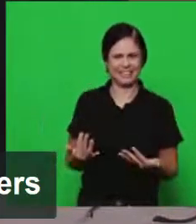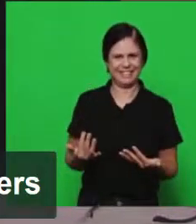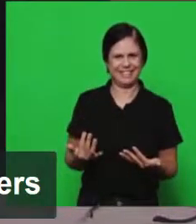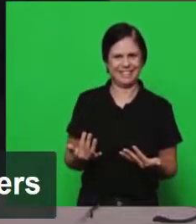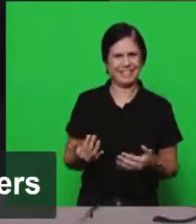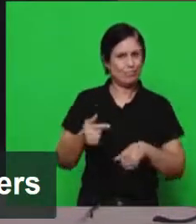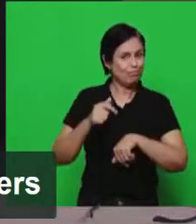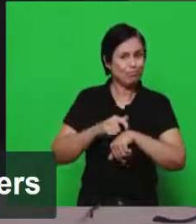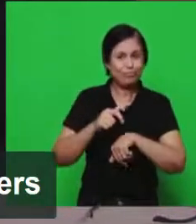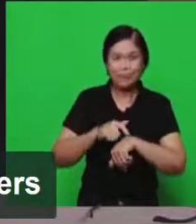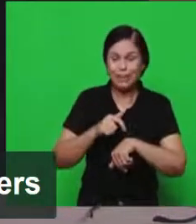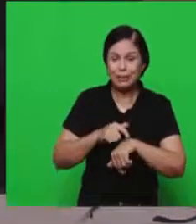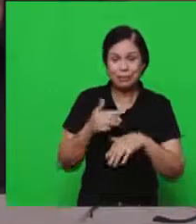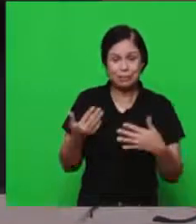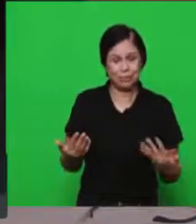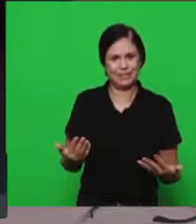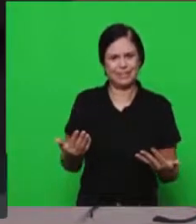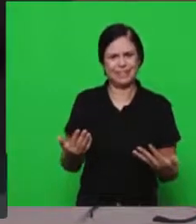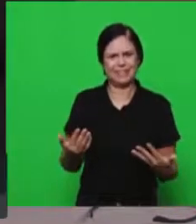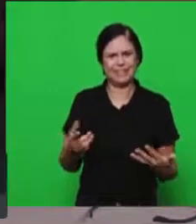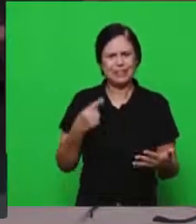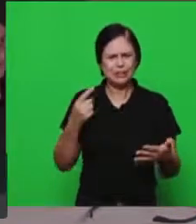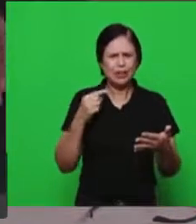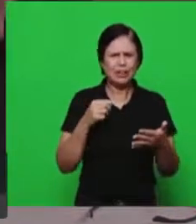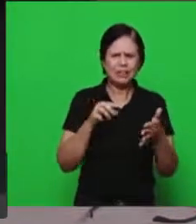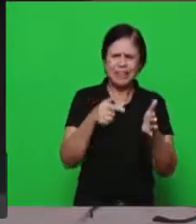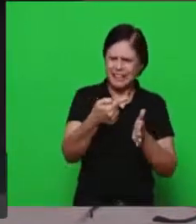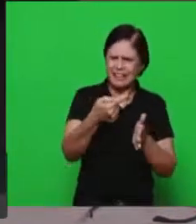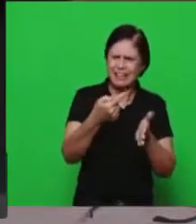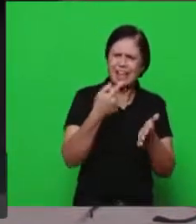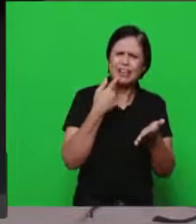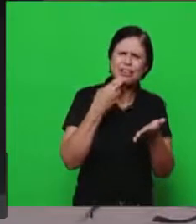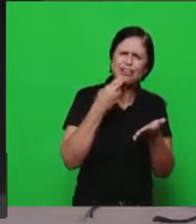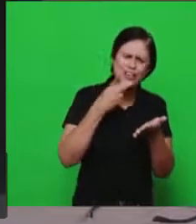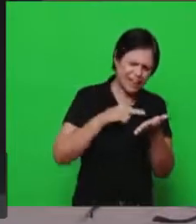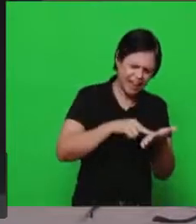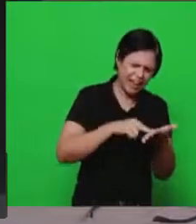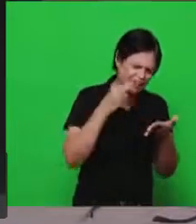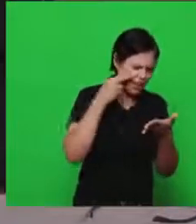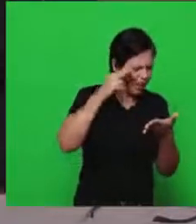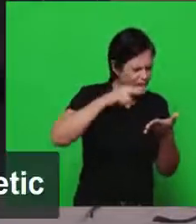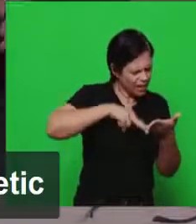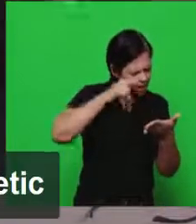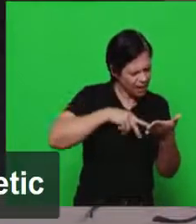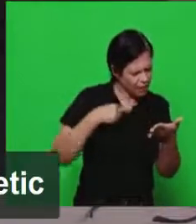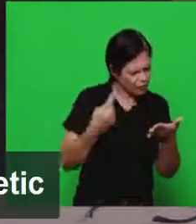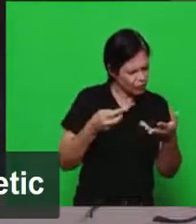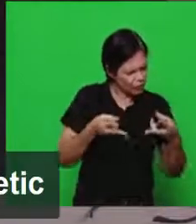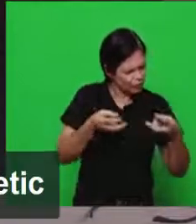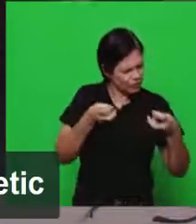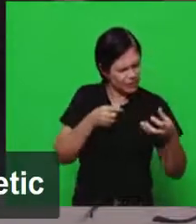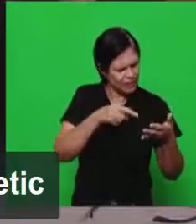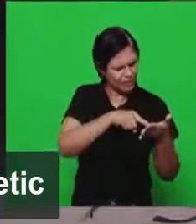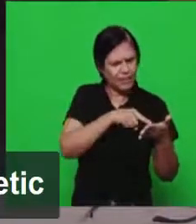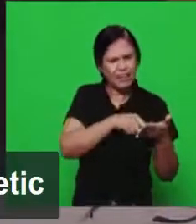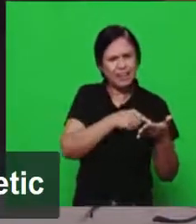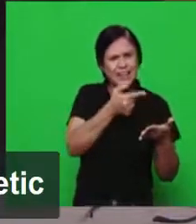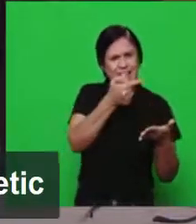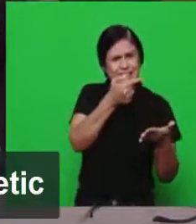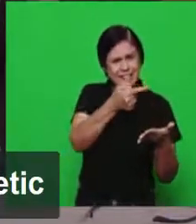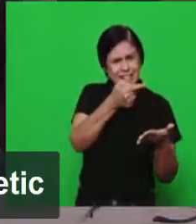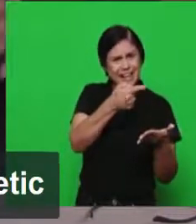lemos as sete cartas que estão relacionadas também com o reino com sete períodos